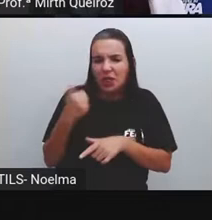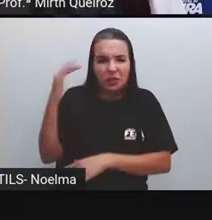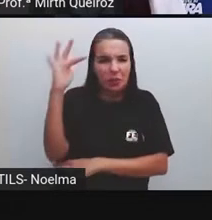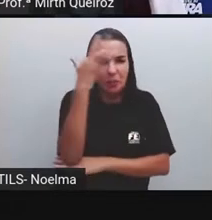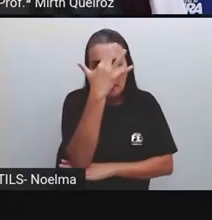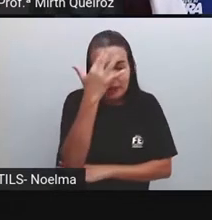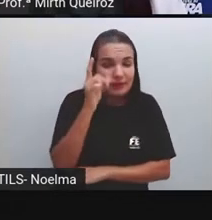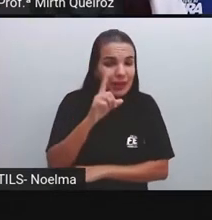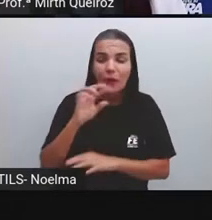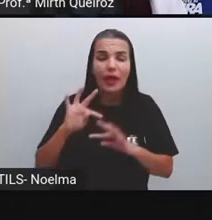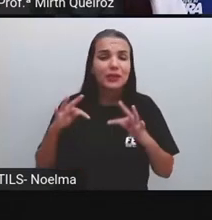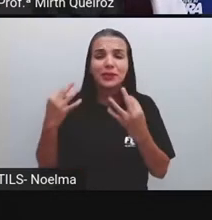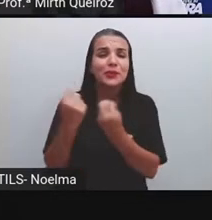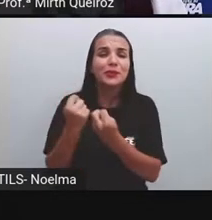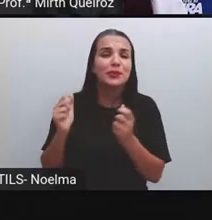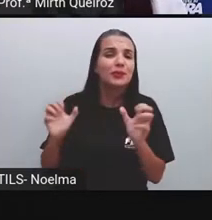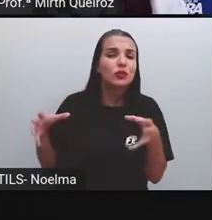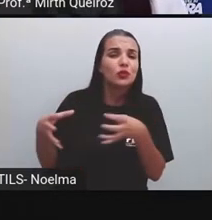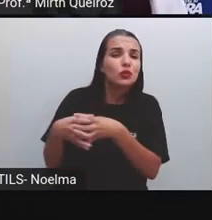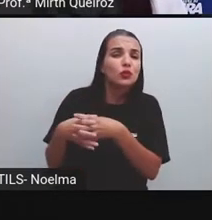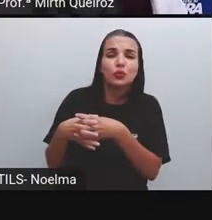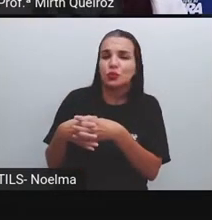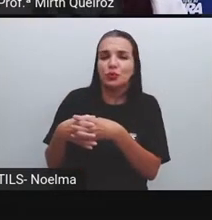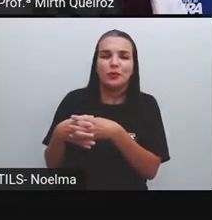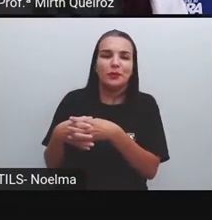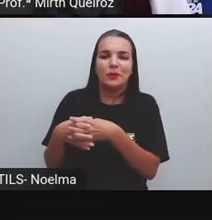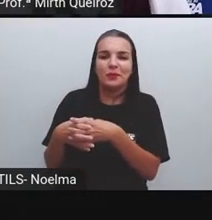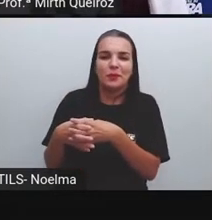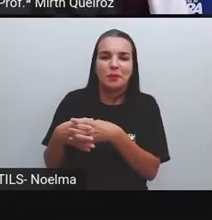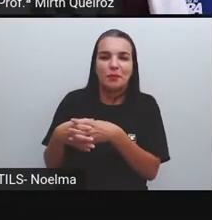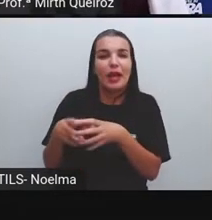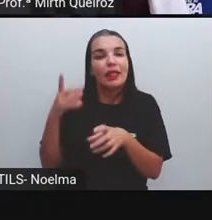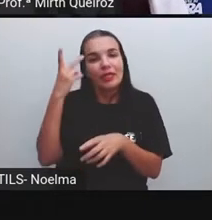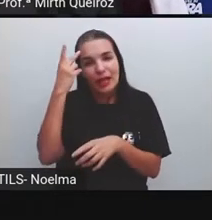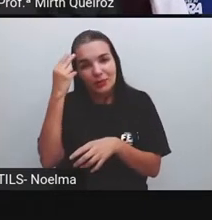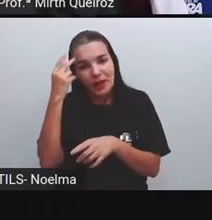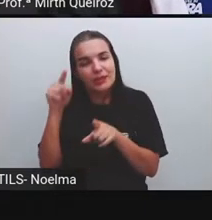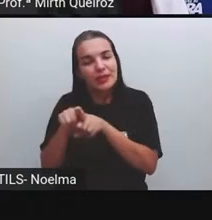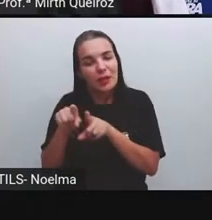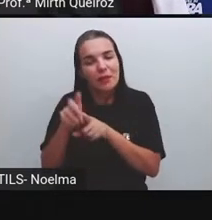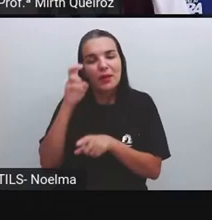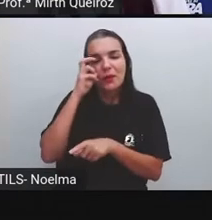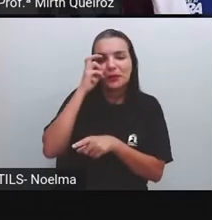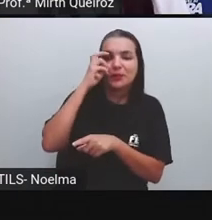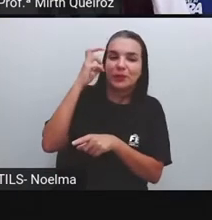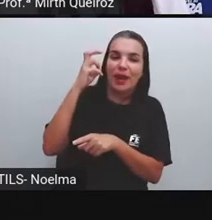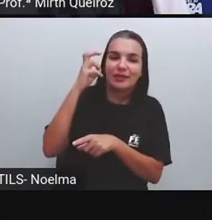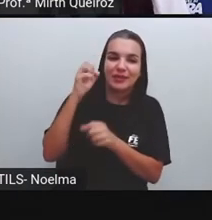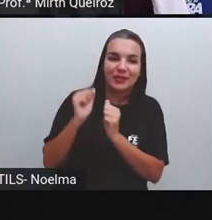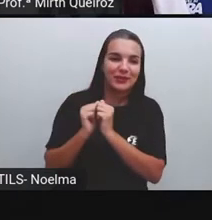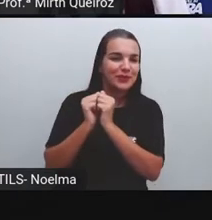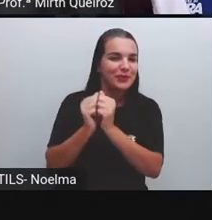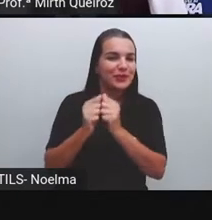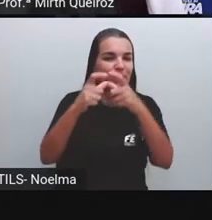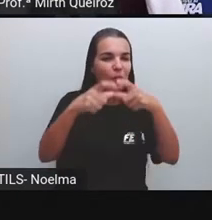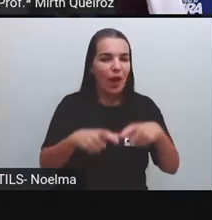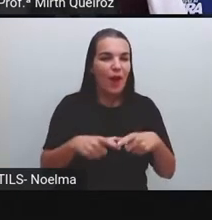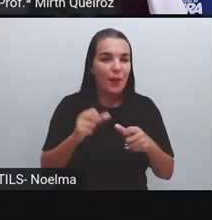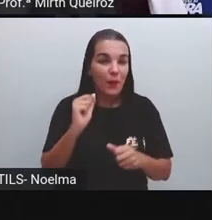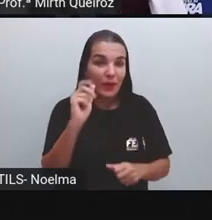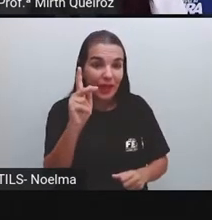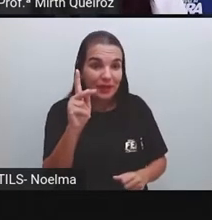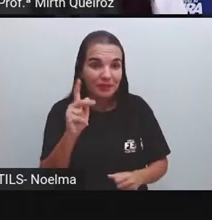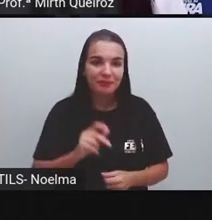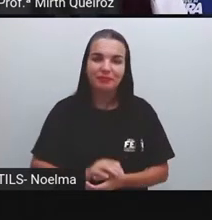isso. Paisagem é o conjunto de elementos naturais e culturais que vemos em um local. Certo?